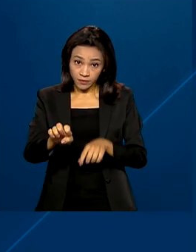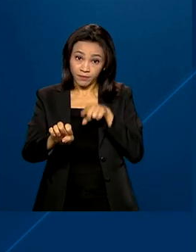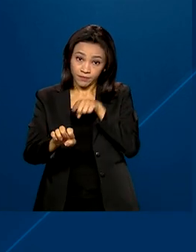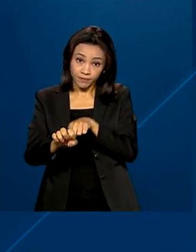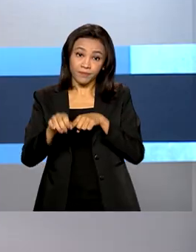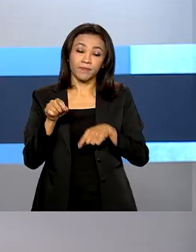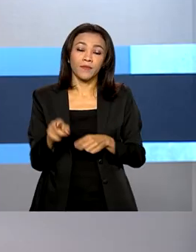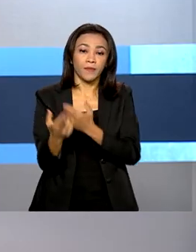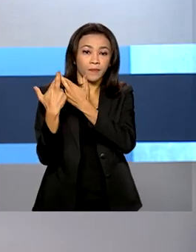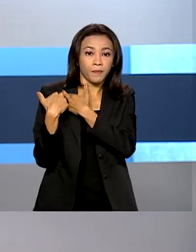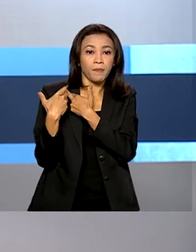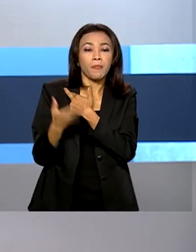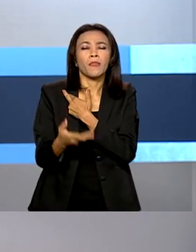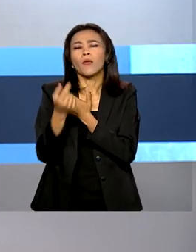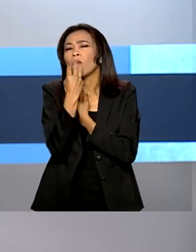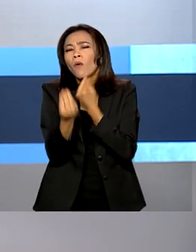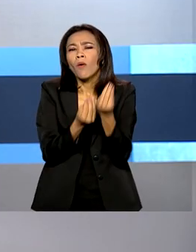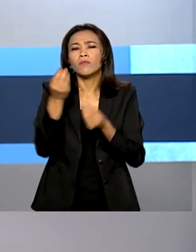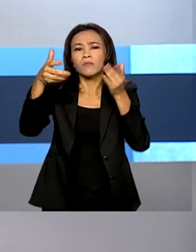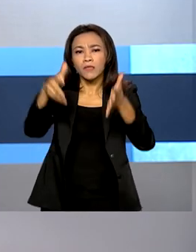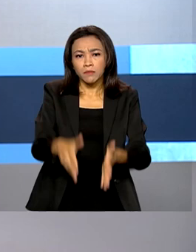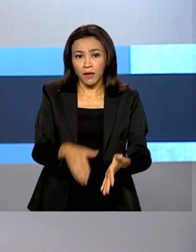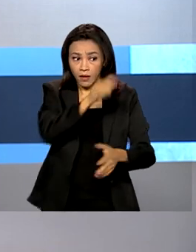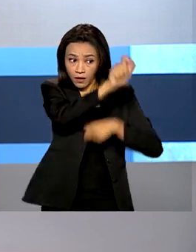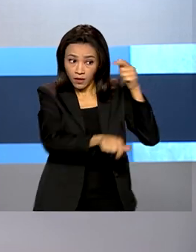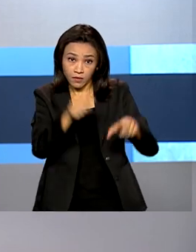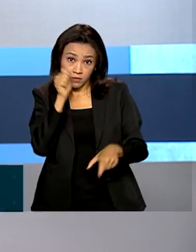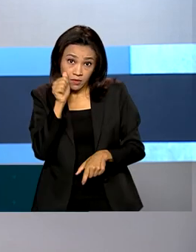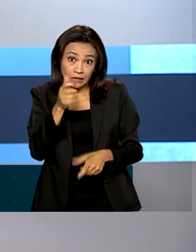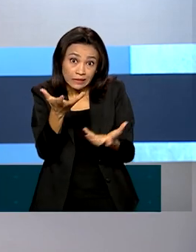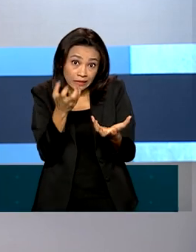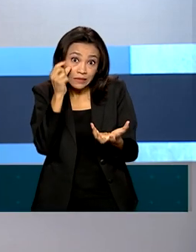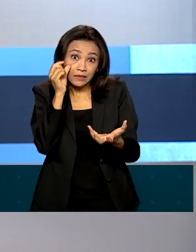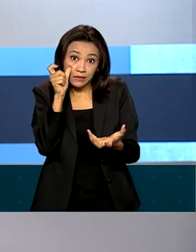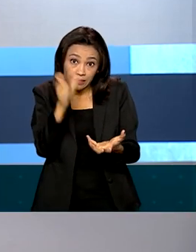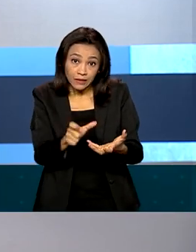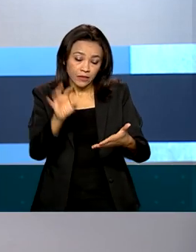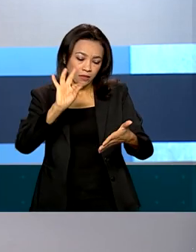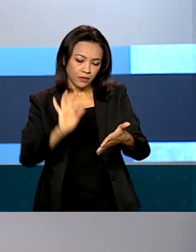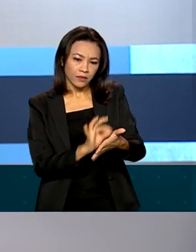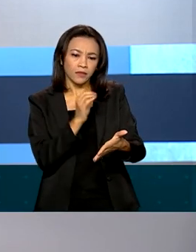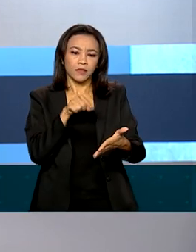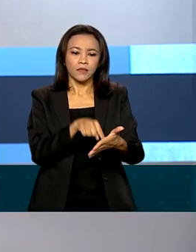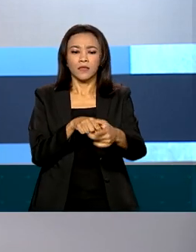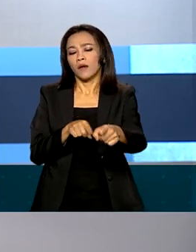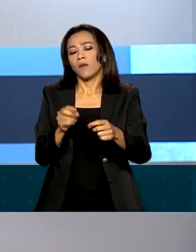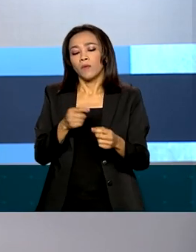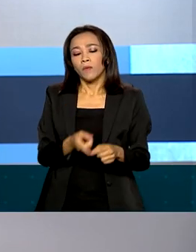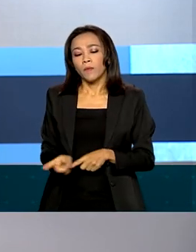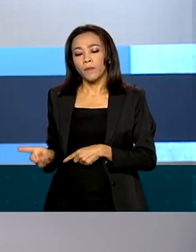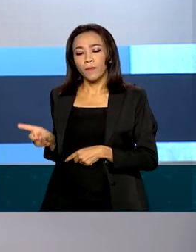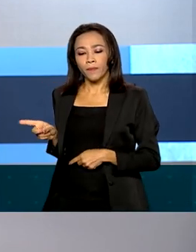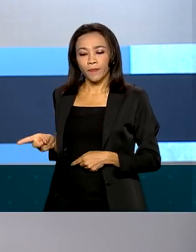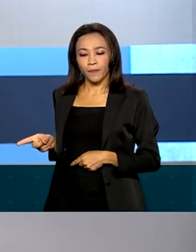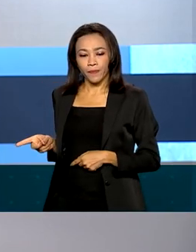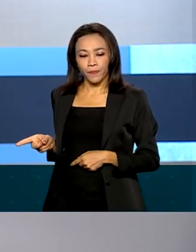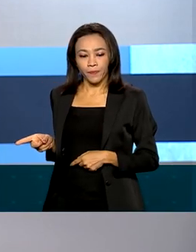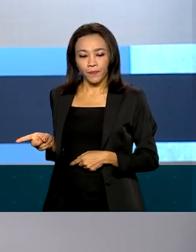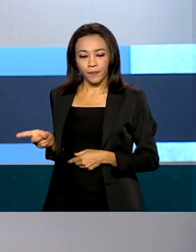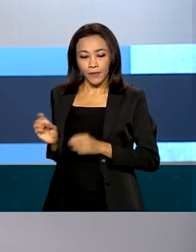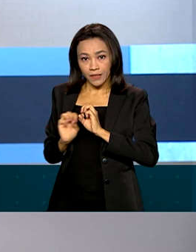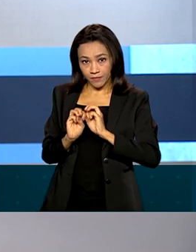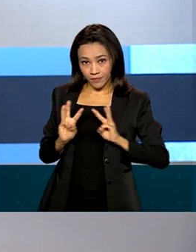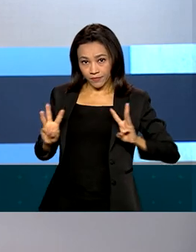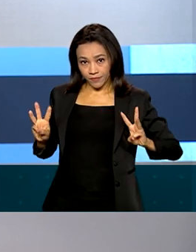Inovações. Para participar, as interessadas devem preencher um formulário no site gov.br.ctn.